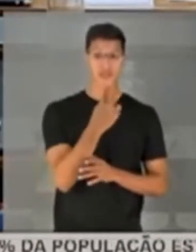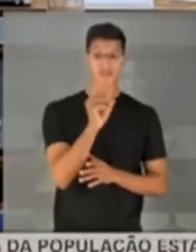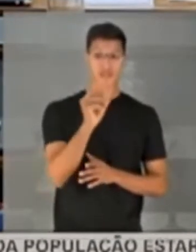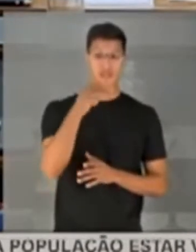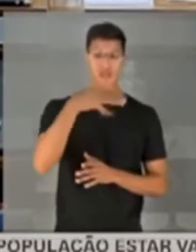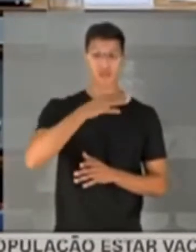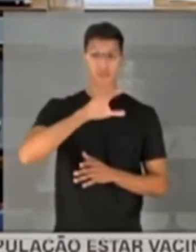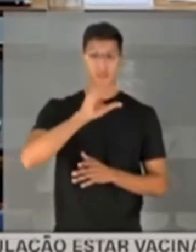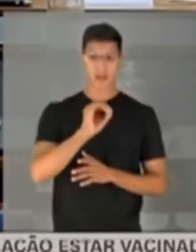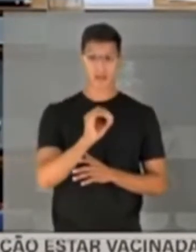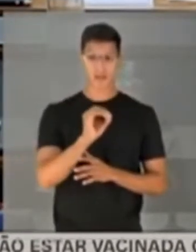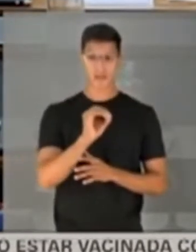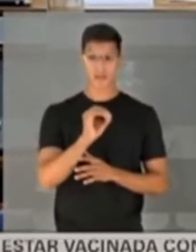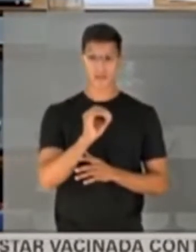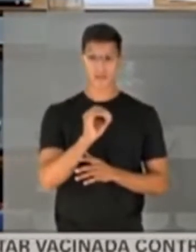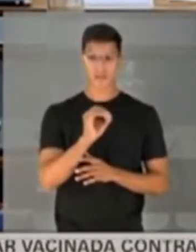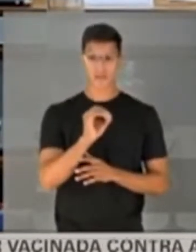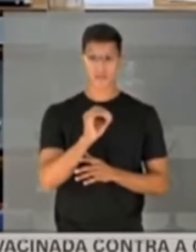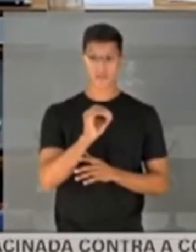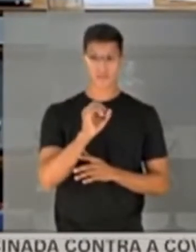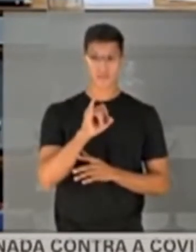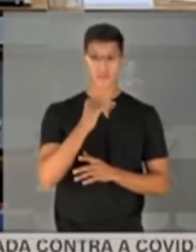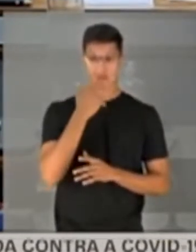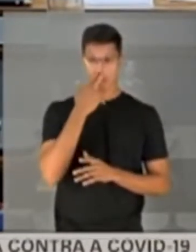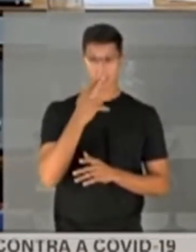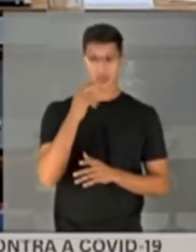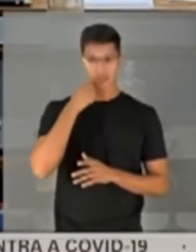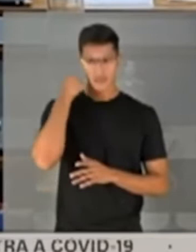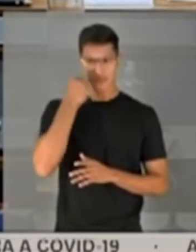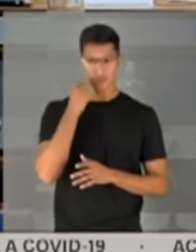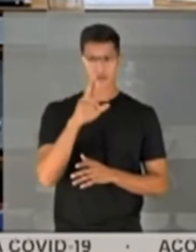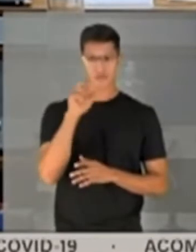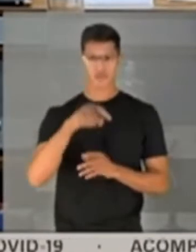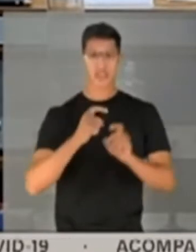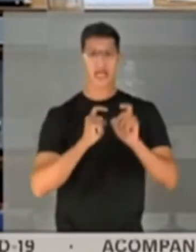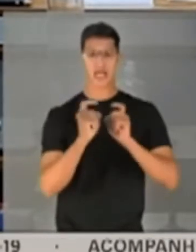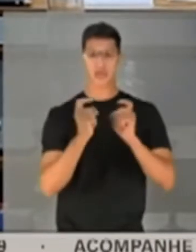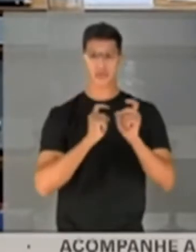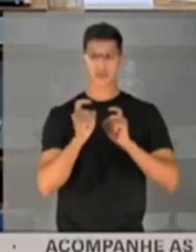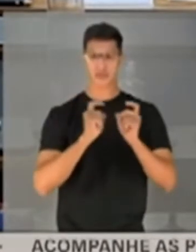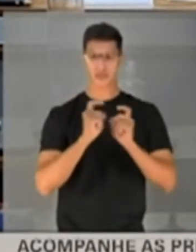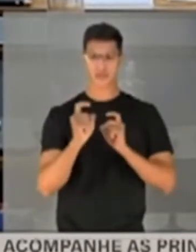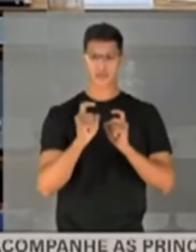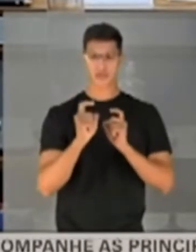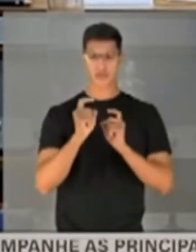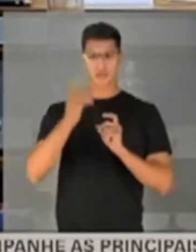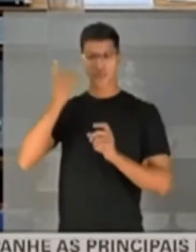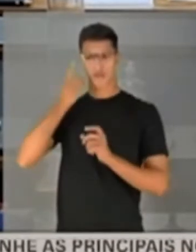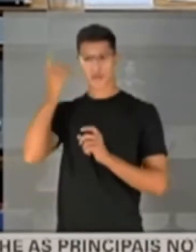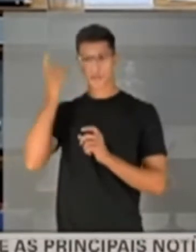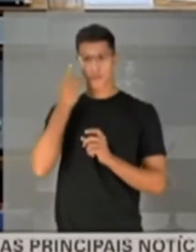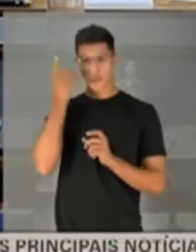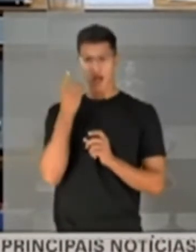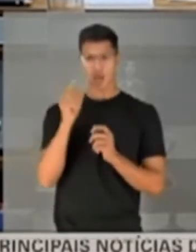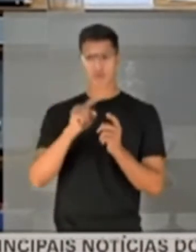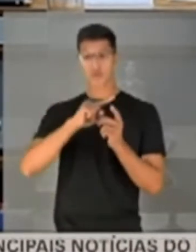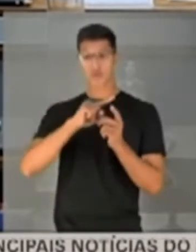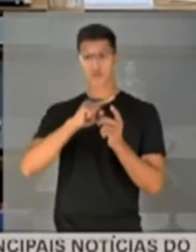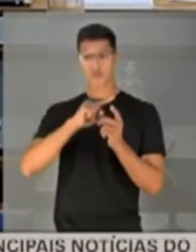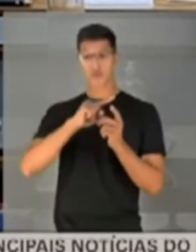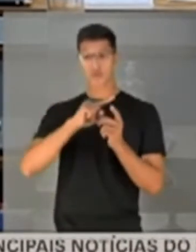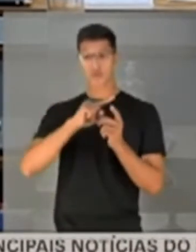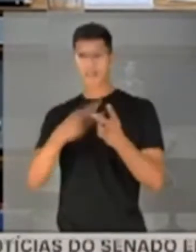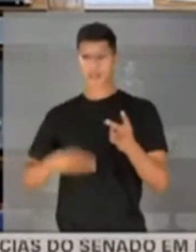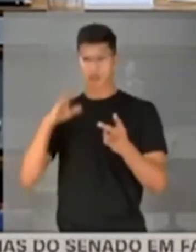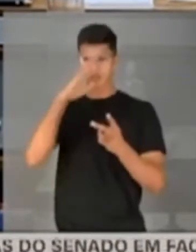março... Se eu não me engano, senador Renan... Foi a reunião do deputado Luiz Miranda com o presidente